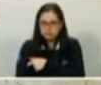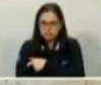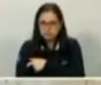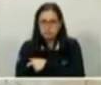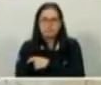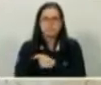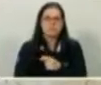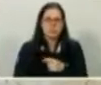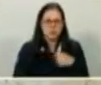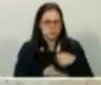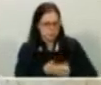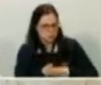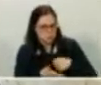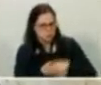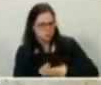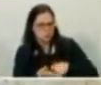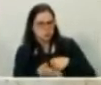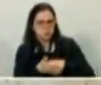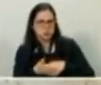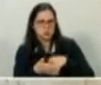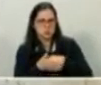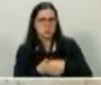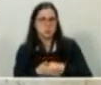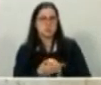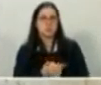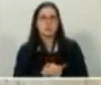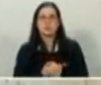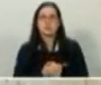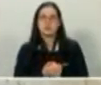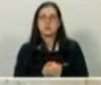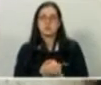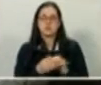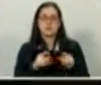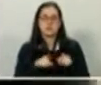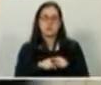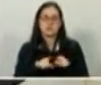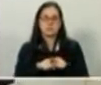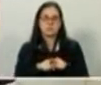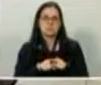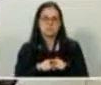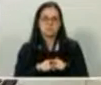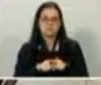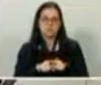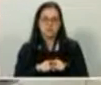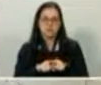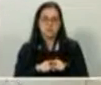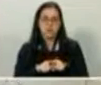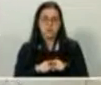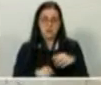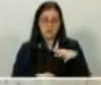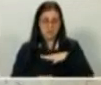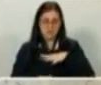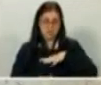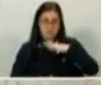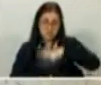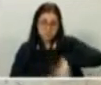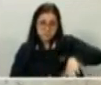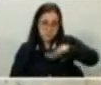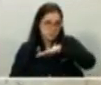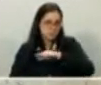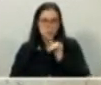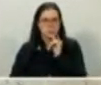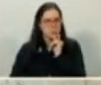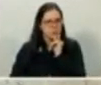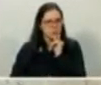lutas que ficaram, inclusive, no ideário da cidade, como a luta contra as